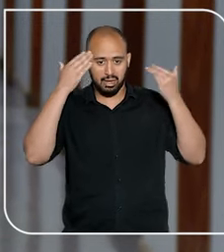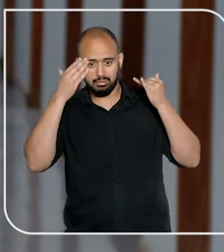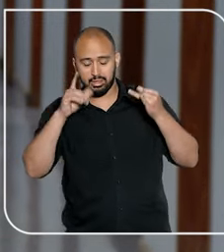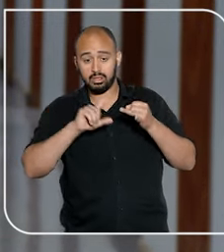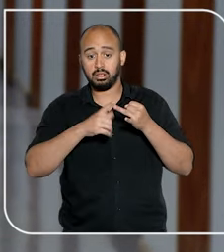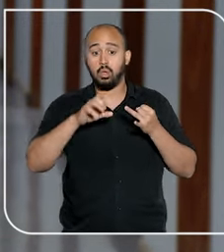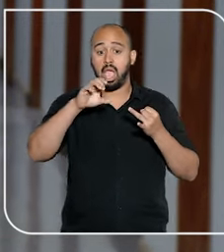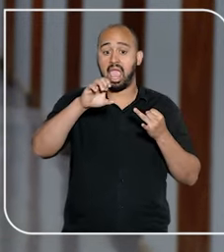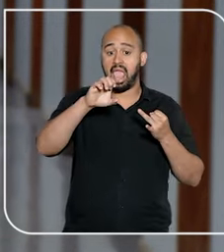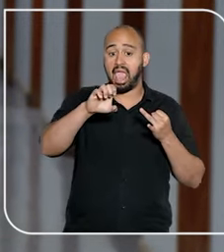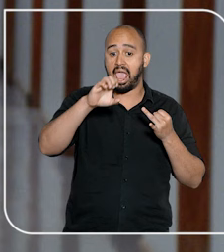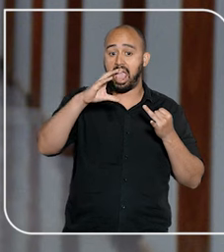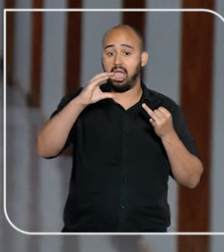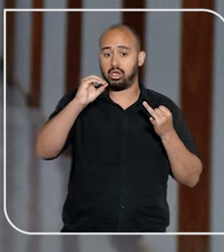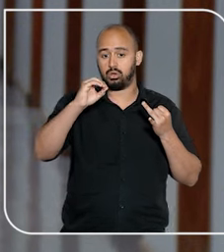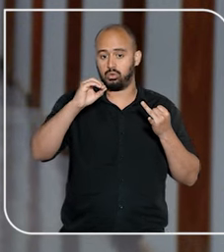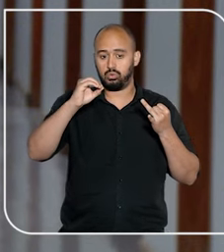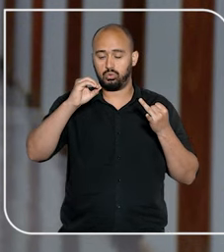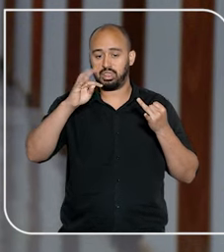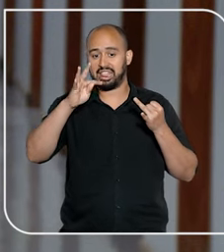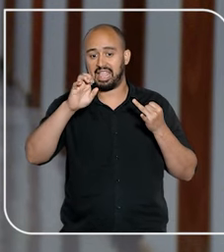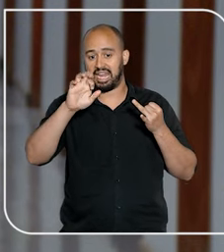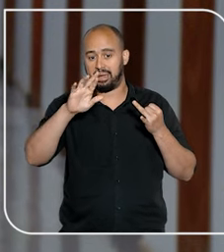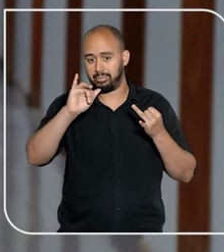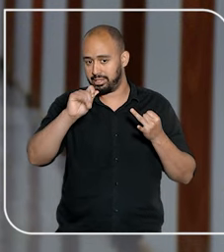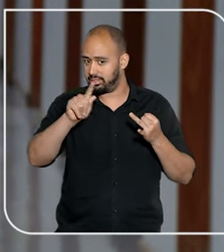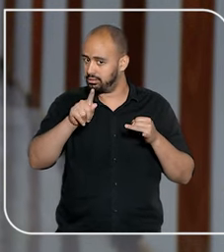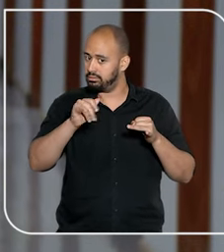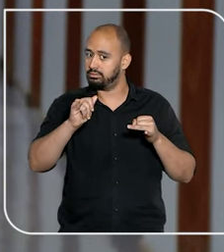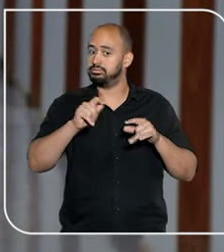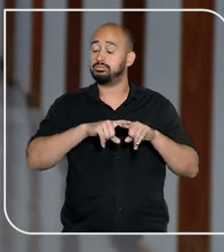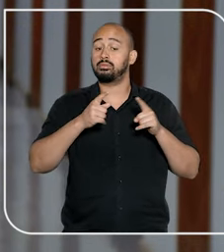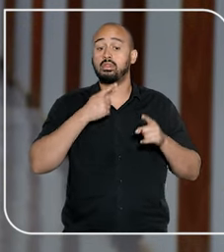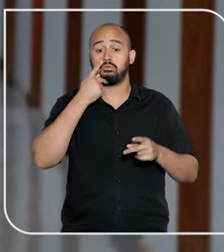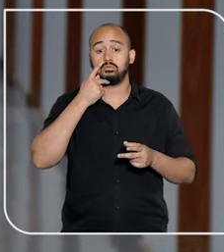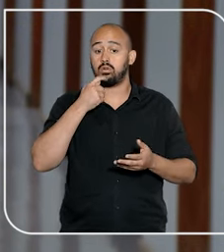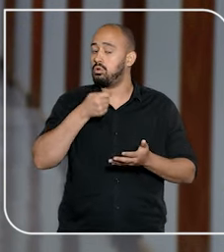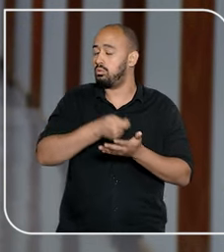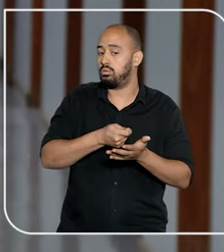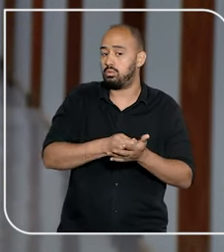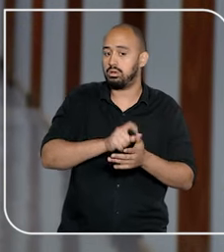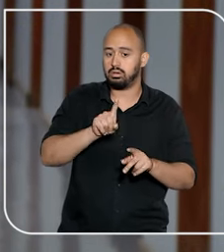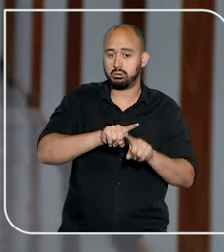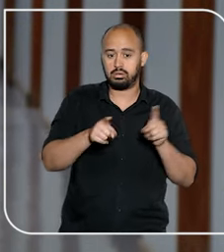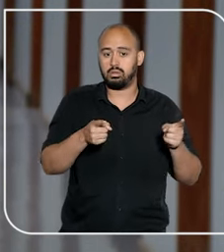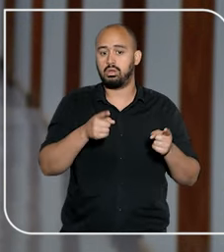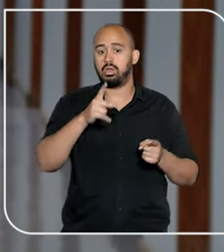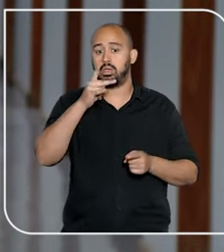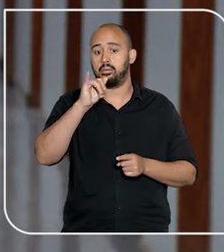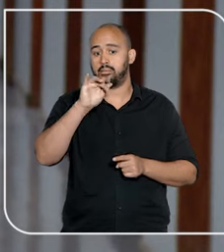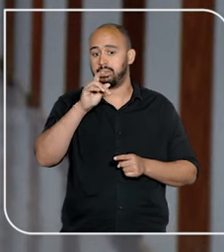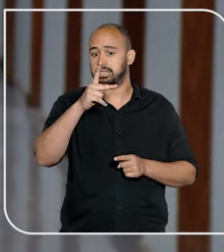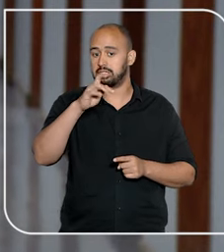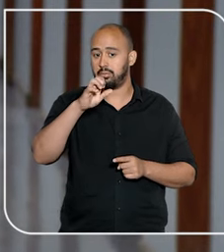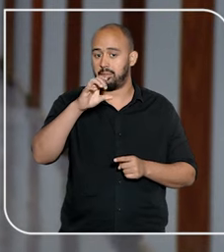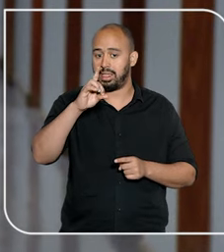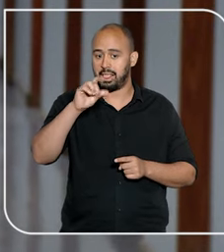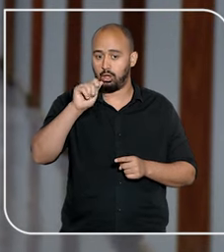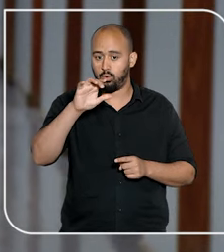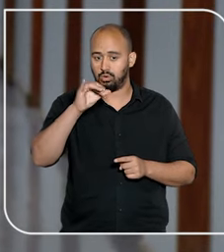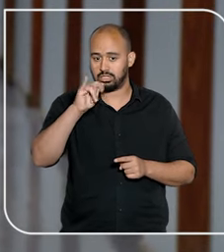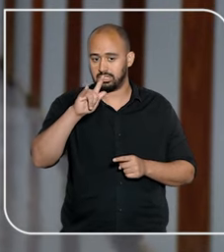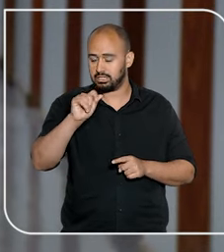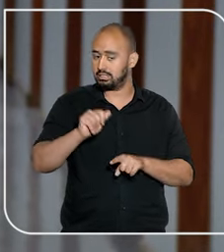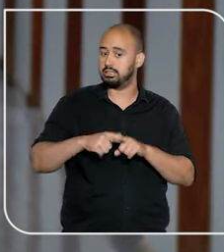ecoterapia. Ao STJ, a operadora alegou que também não poderia ser obrigada a custear sessões de psicopedagogia,